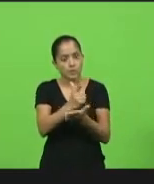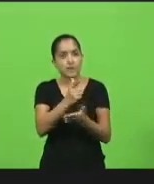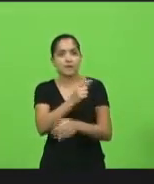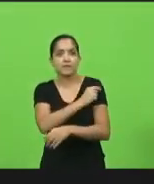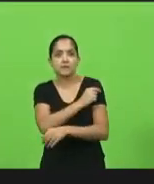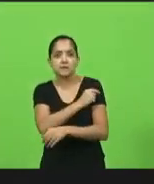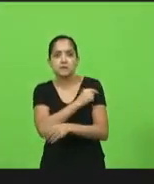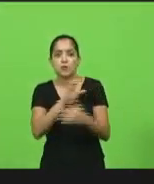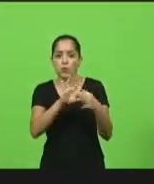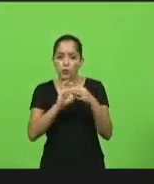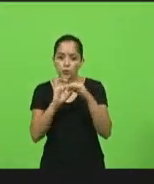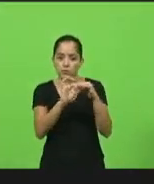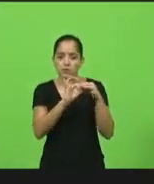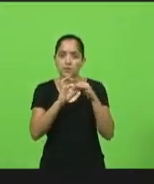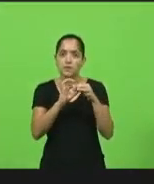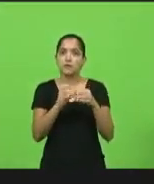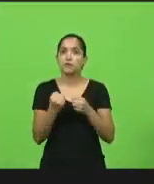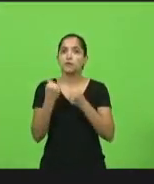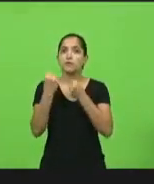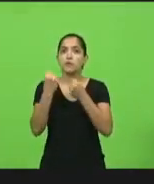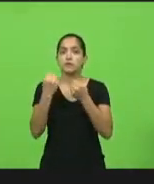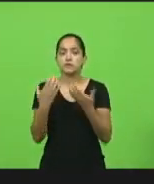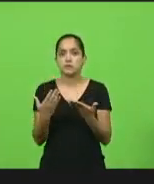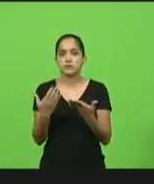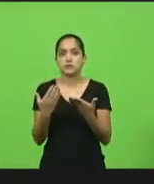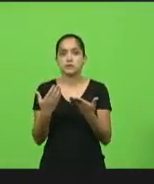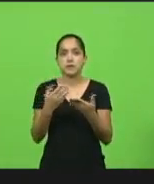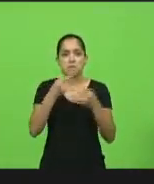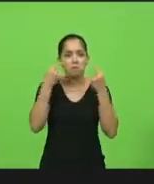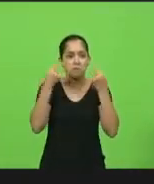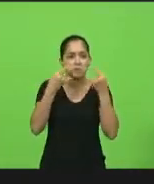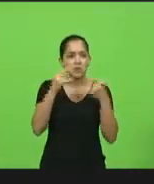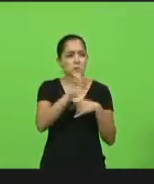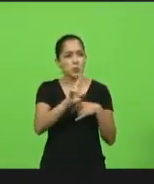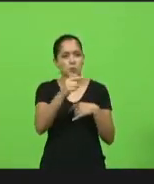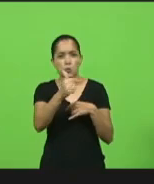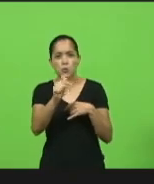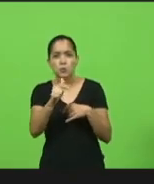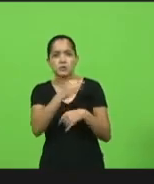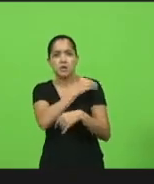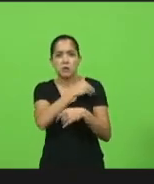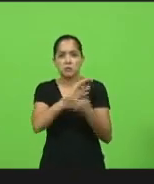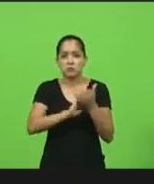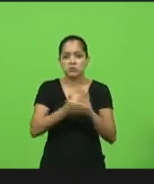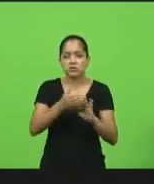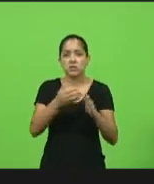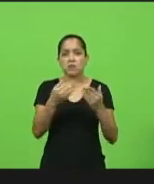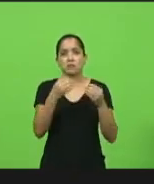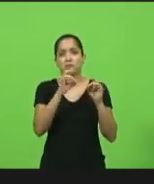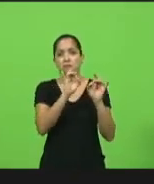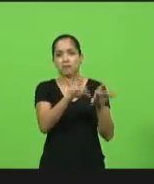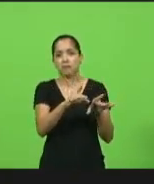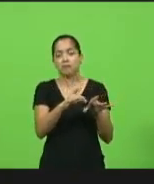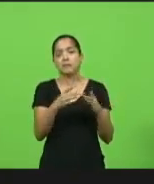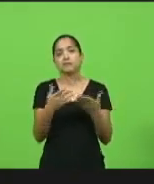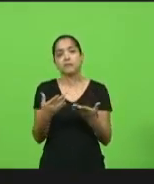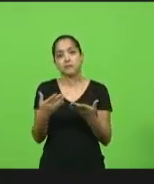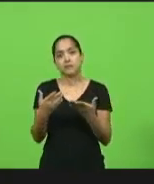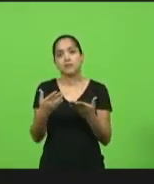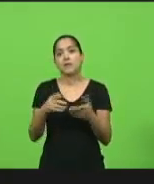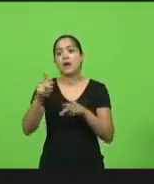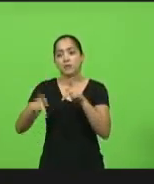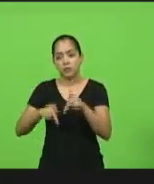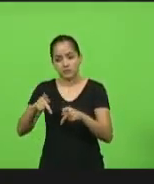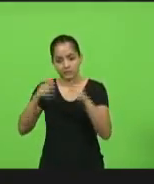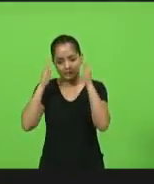unir realmente forças. Porque esse negócio, não usa máscara, álcool gel não serve para nada. Aí, o que acontece? Uma grande parte da população segue